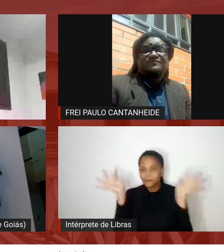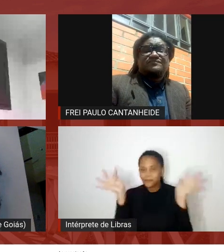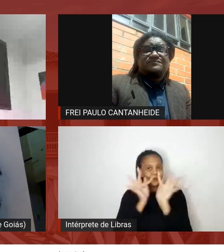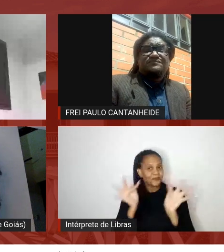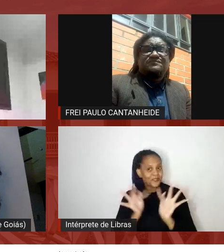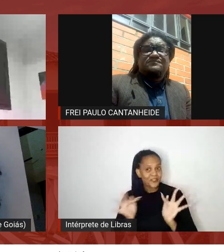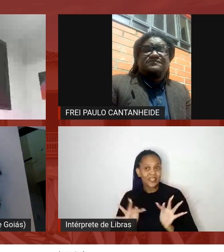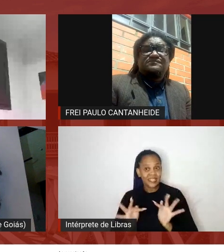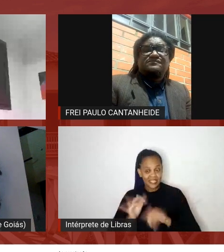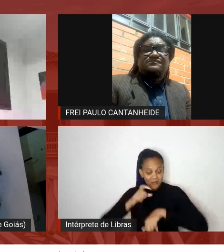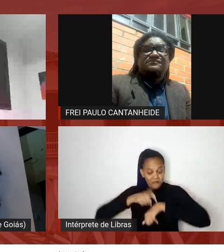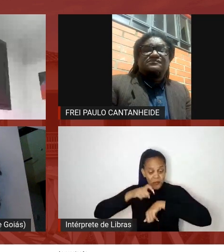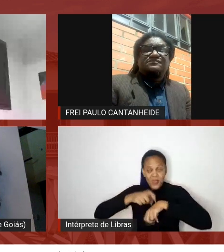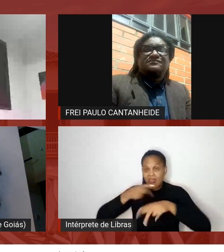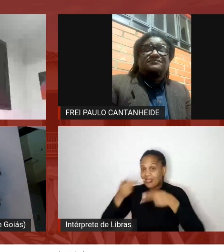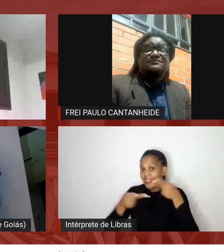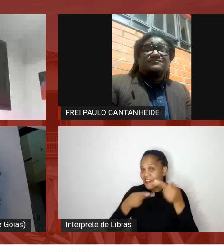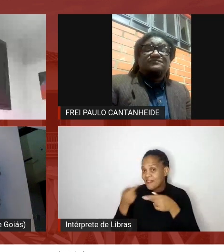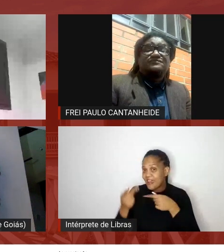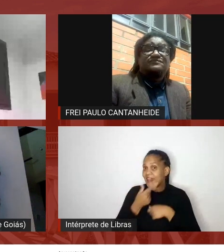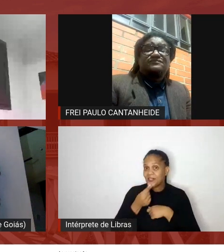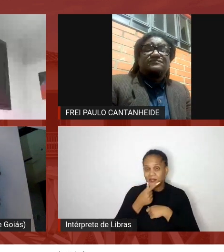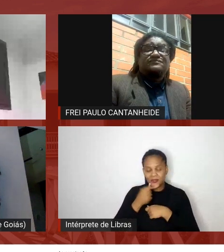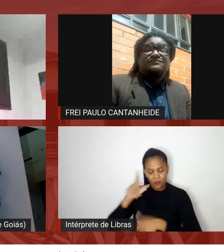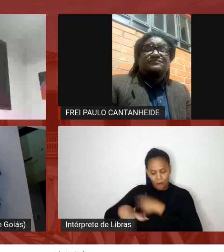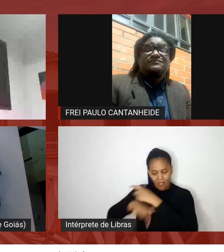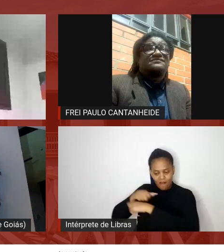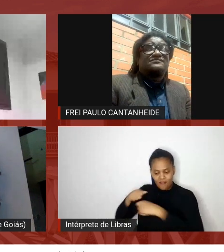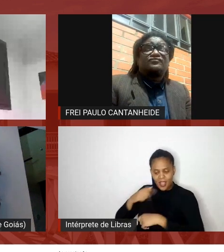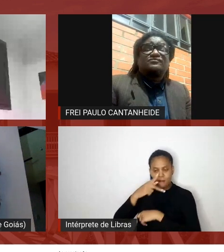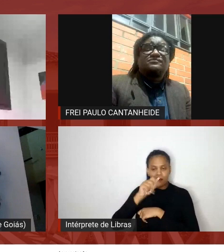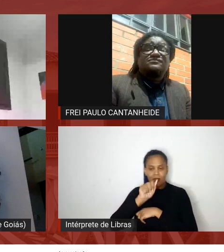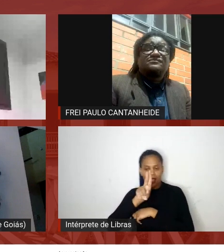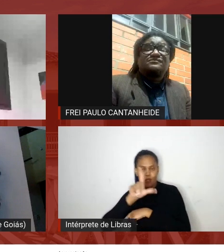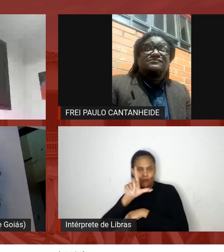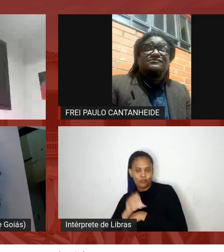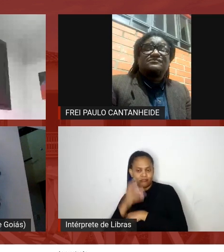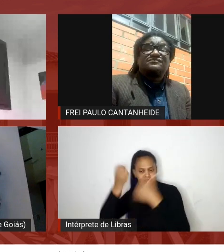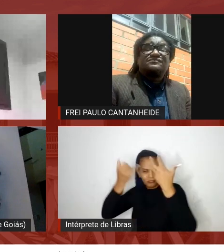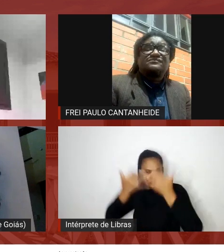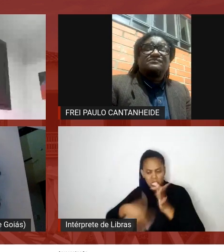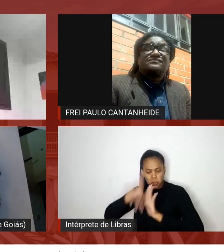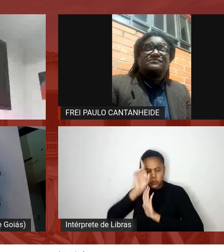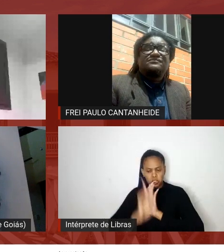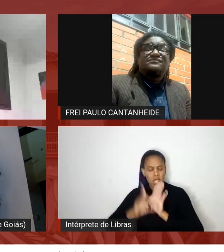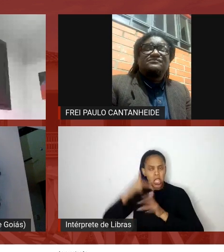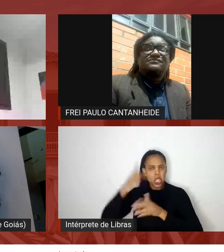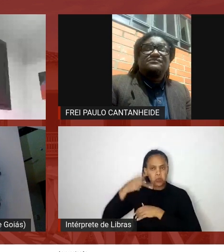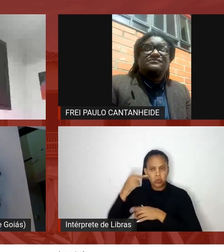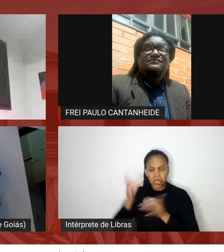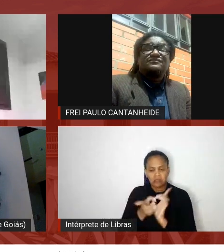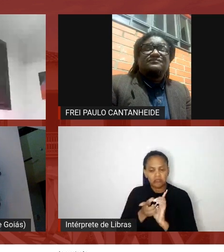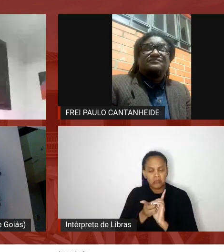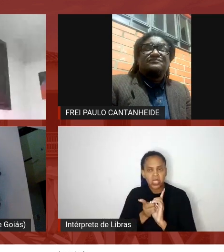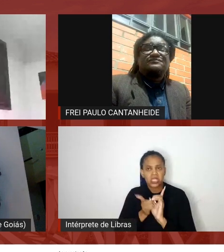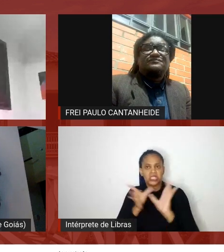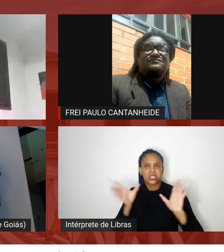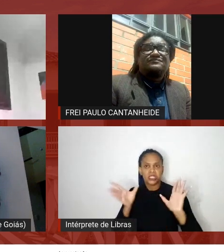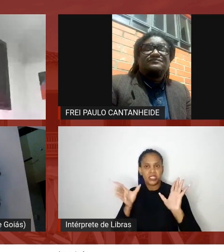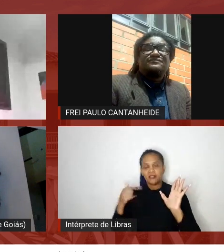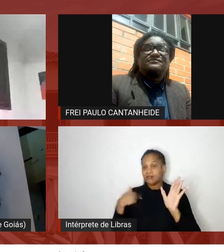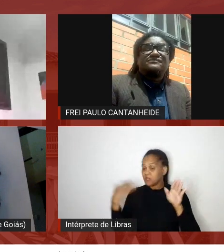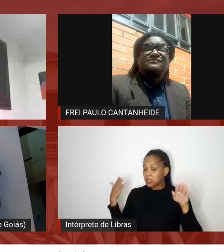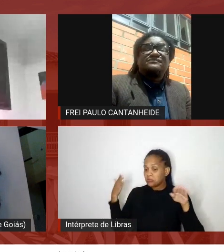parte da fala do Freipal que ele fala dos direitos políticos da democracia e eu venho aqui